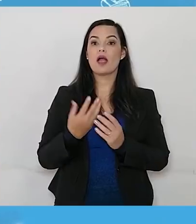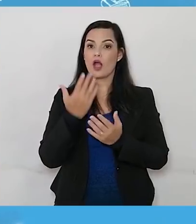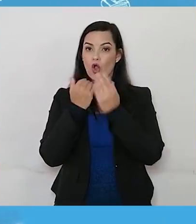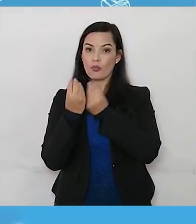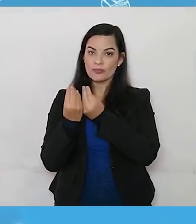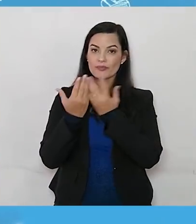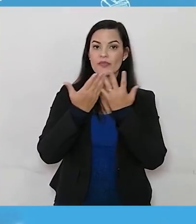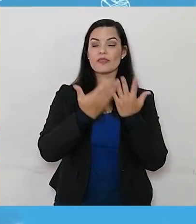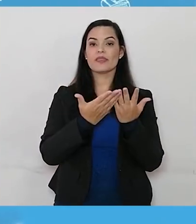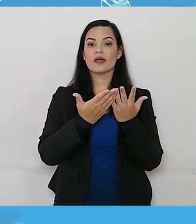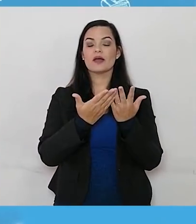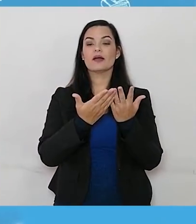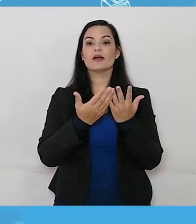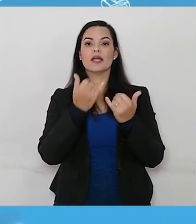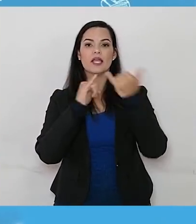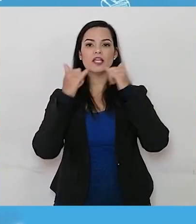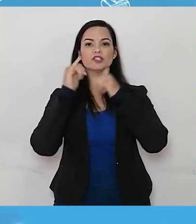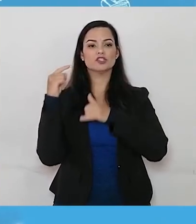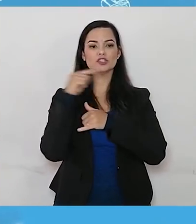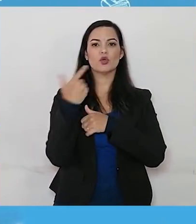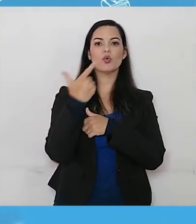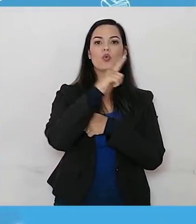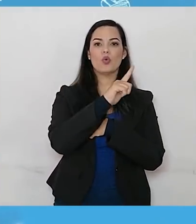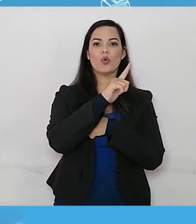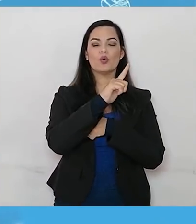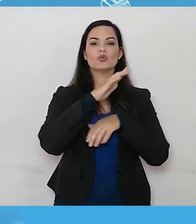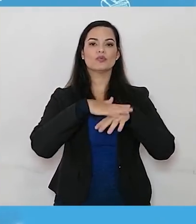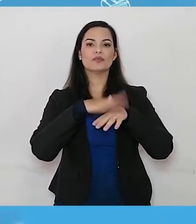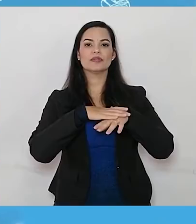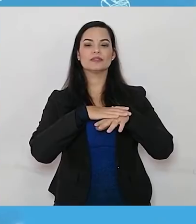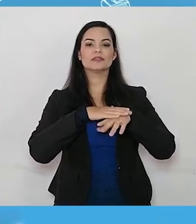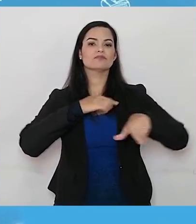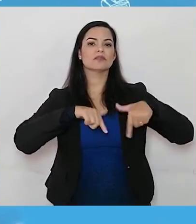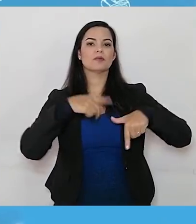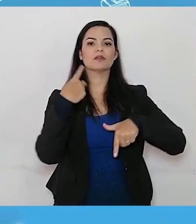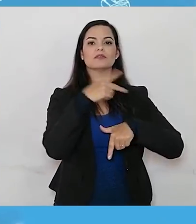outros, transferindo aí energia para a realização de suas atividades?